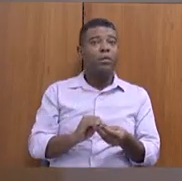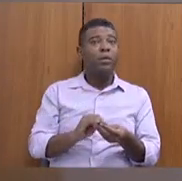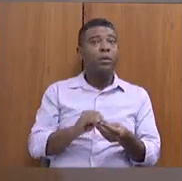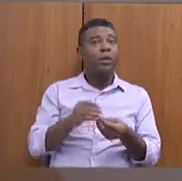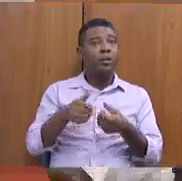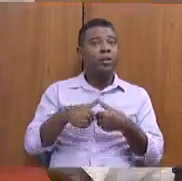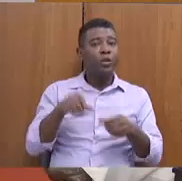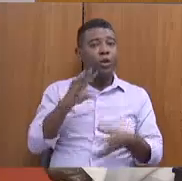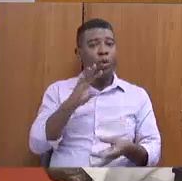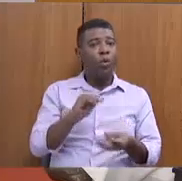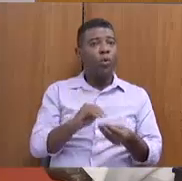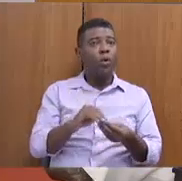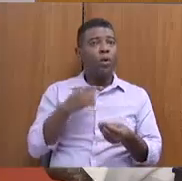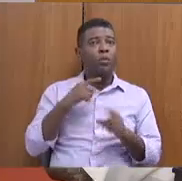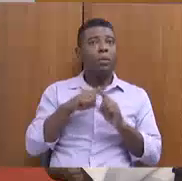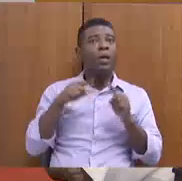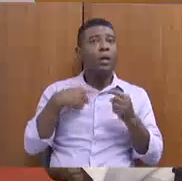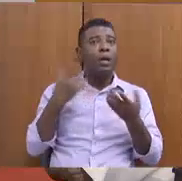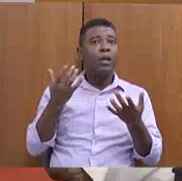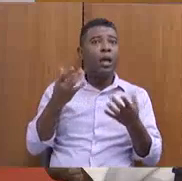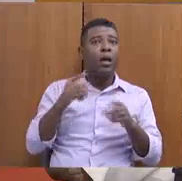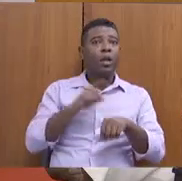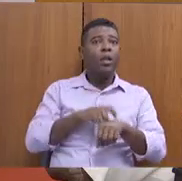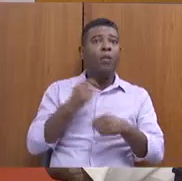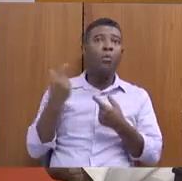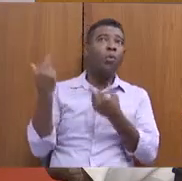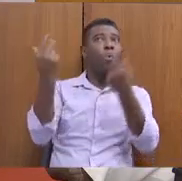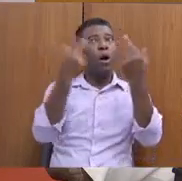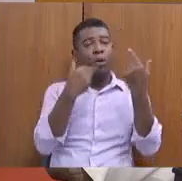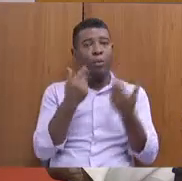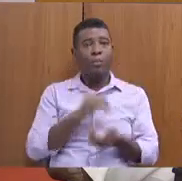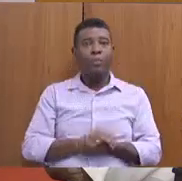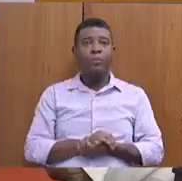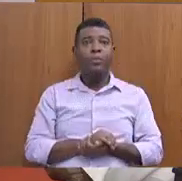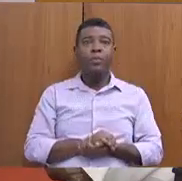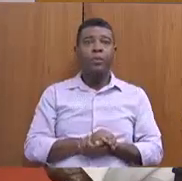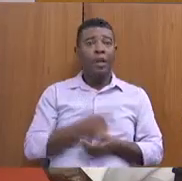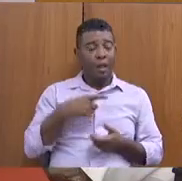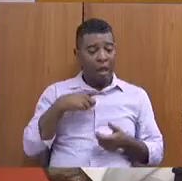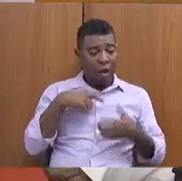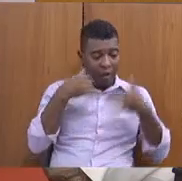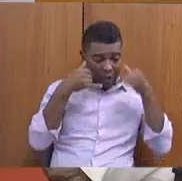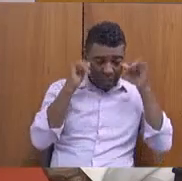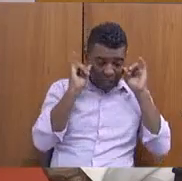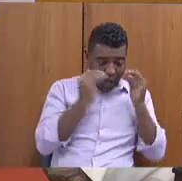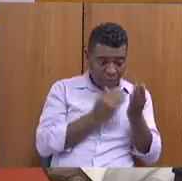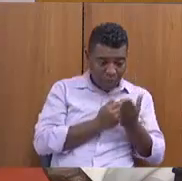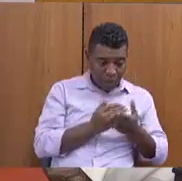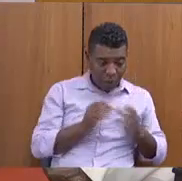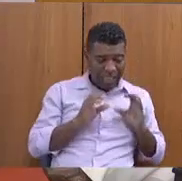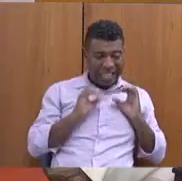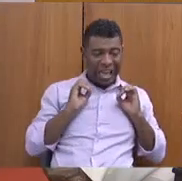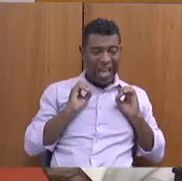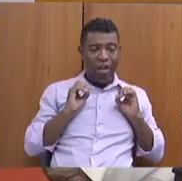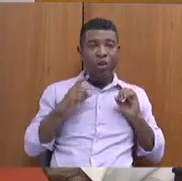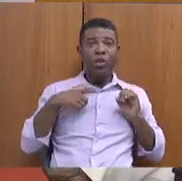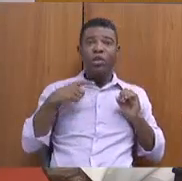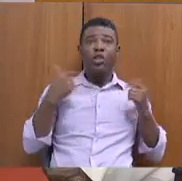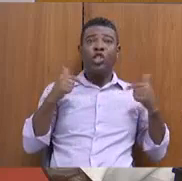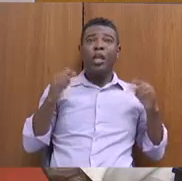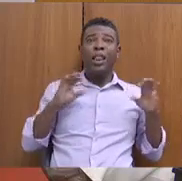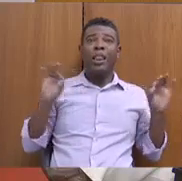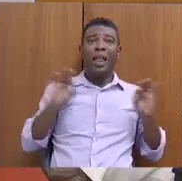O exemplo de Jacuí, um fazendeiro que começou do zero, inclusive de família negra,